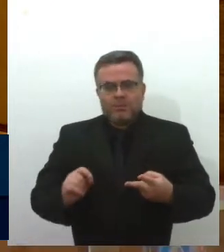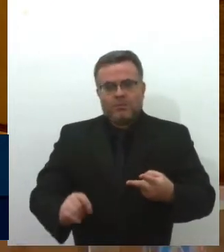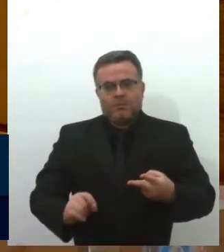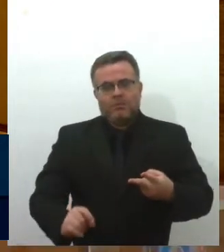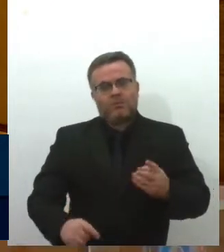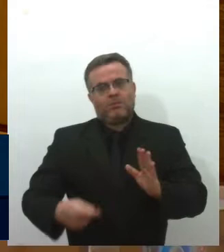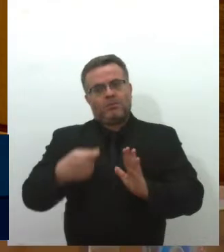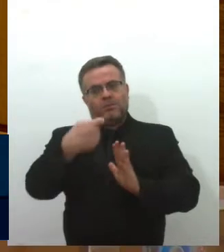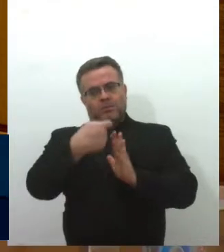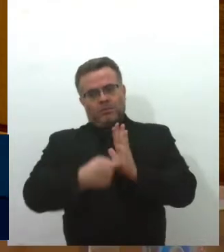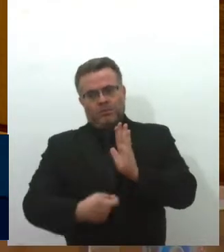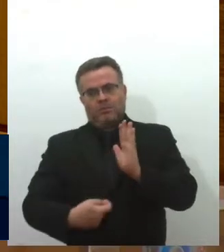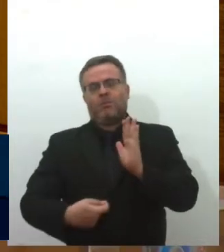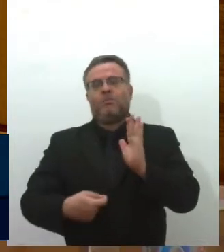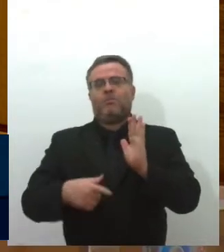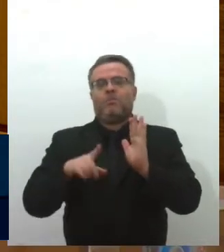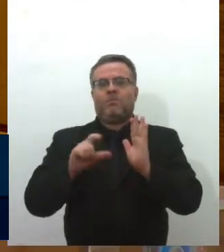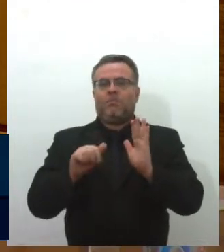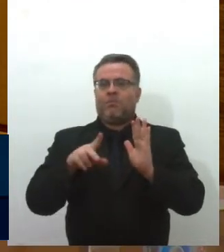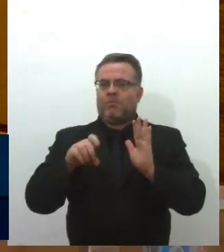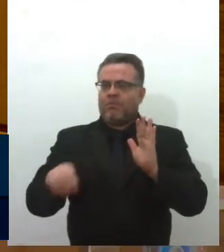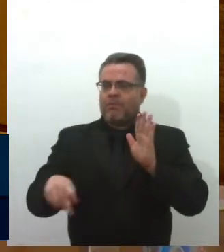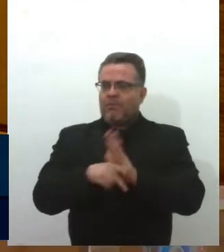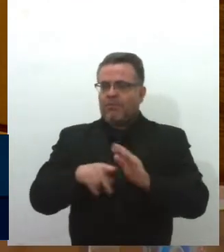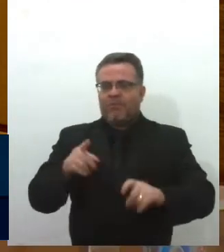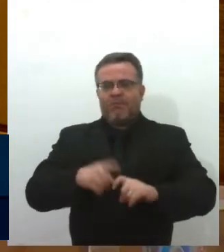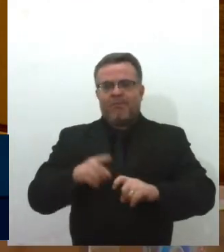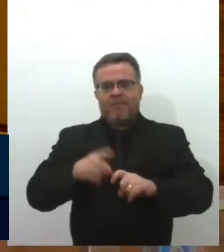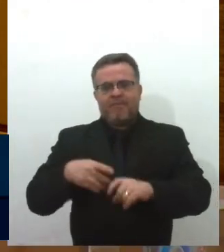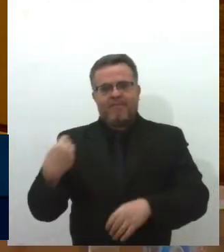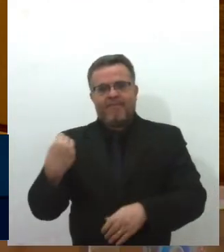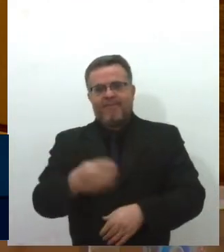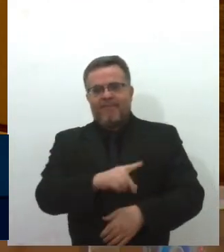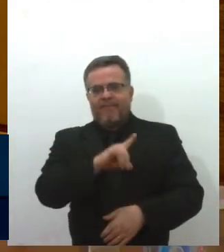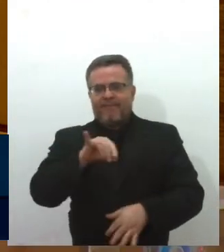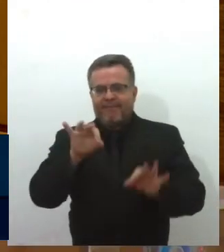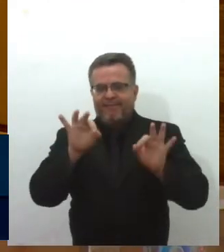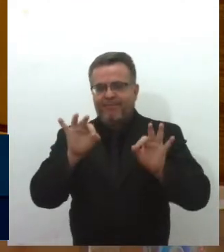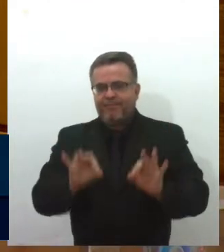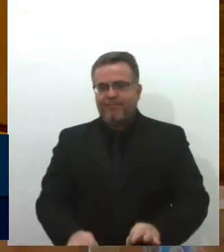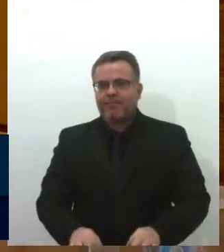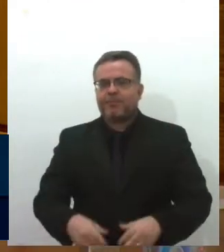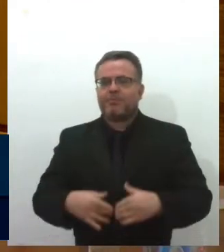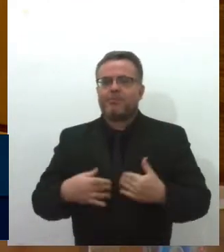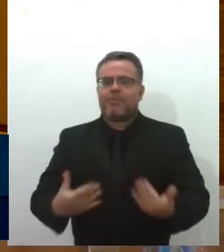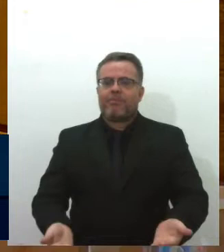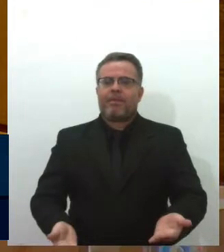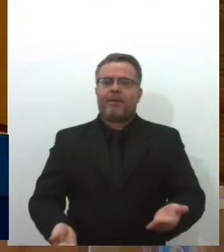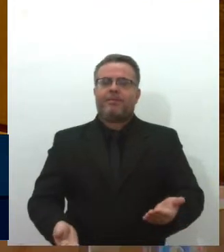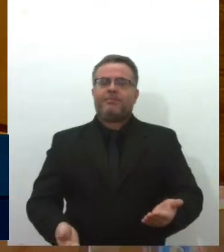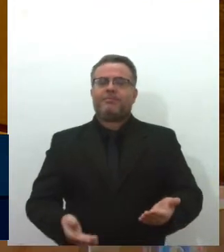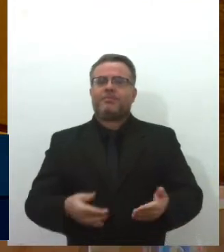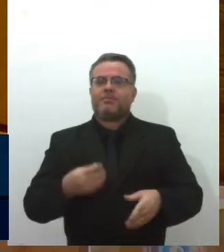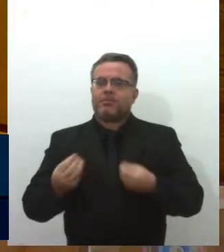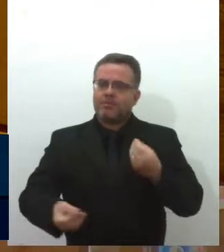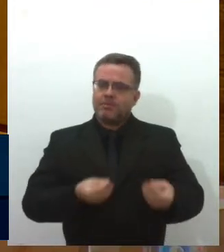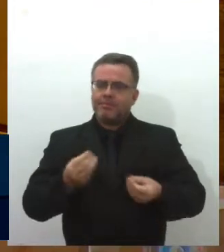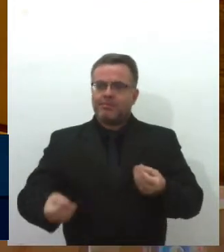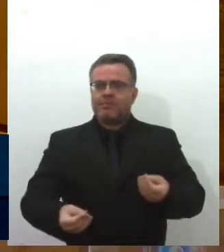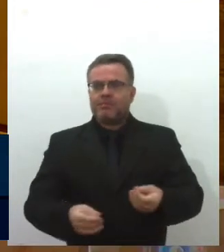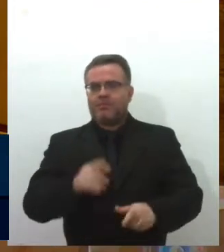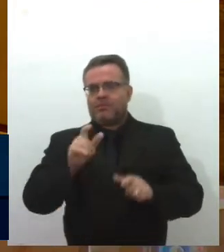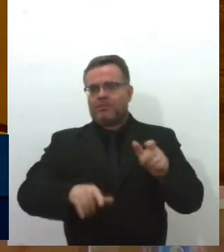fossem prazo indeterminado, tirando ainda uma sobrecarga